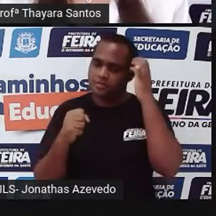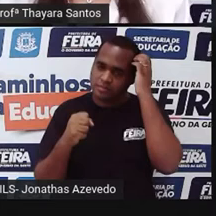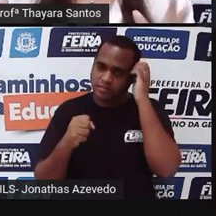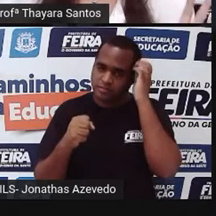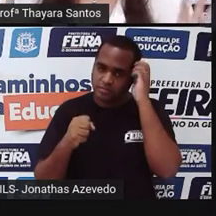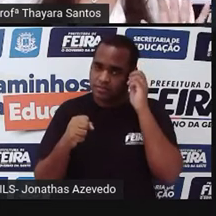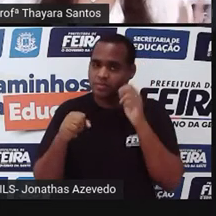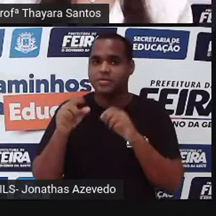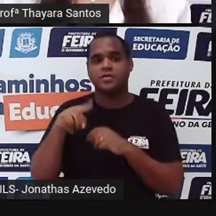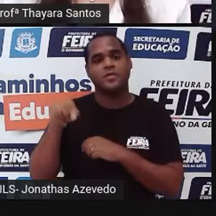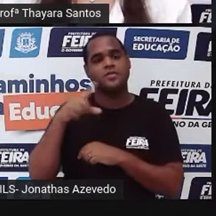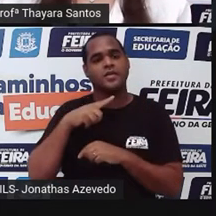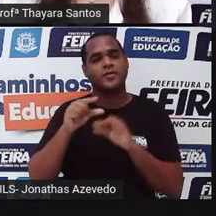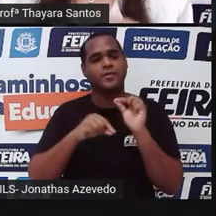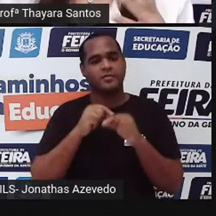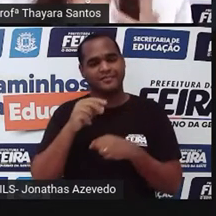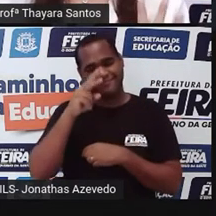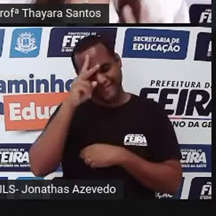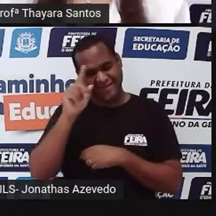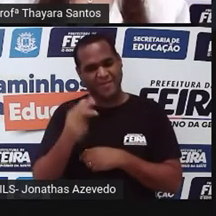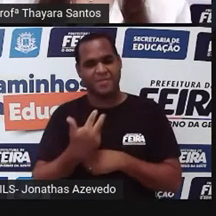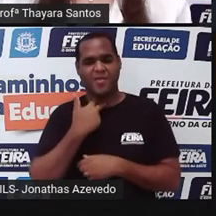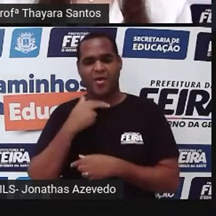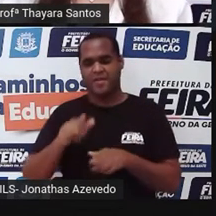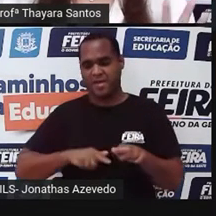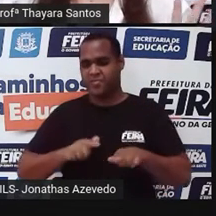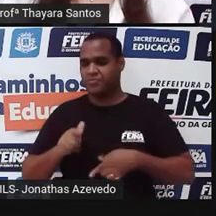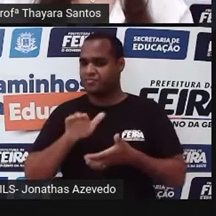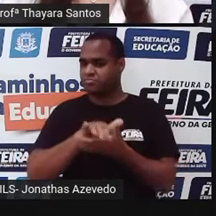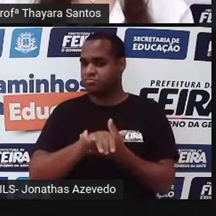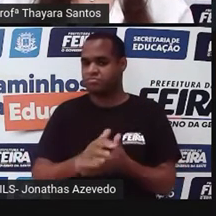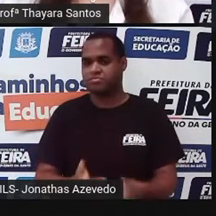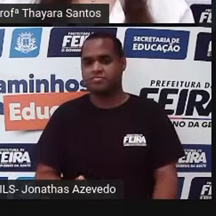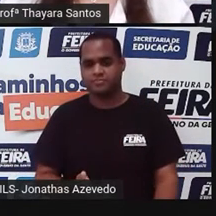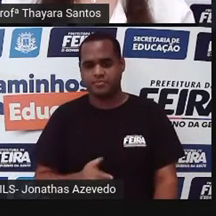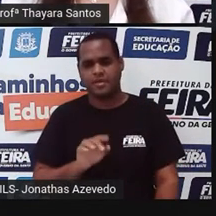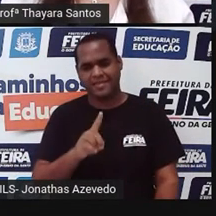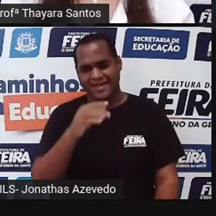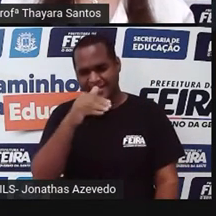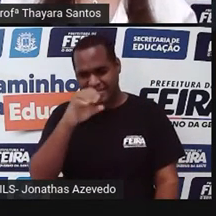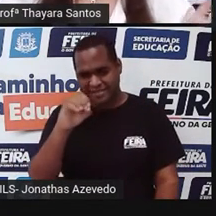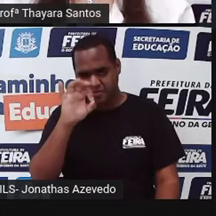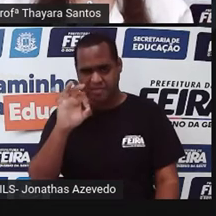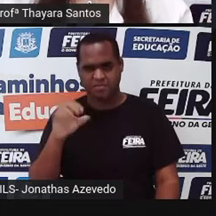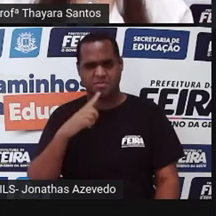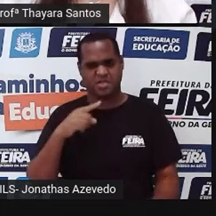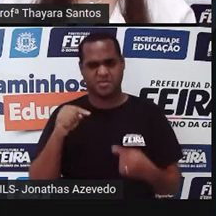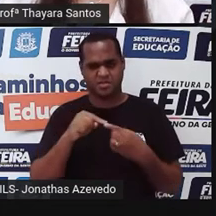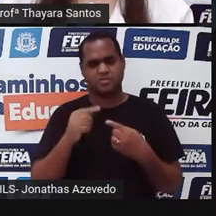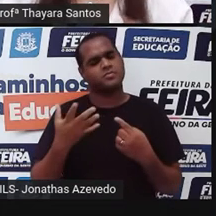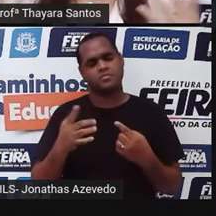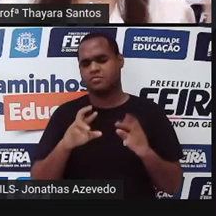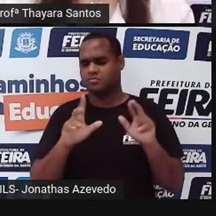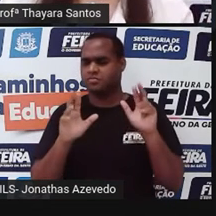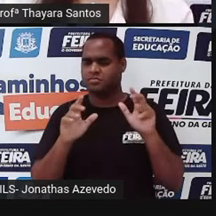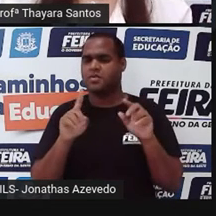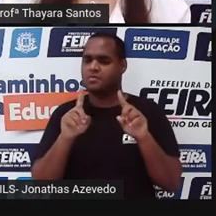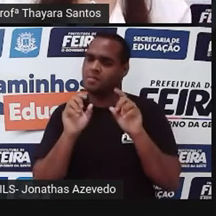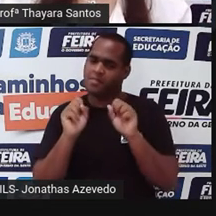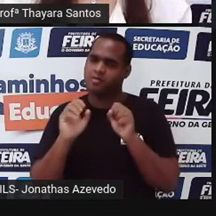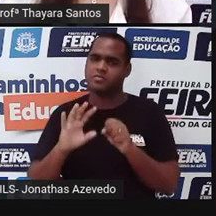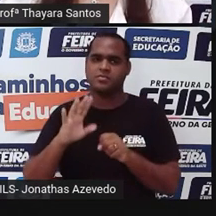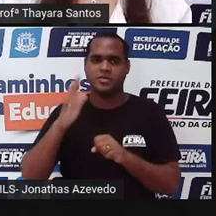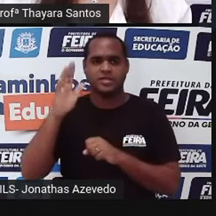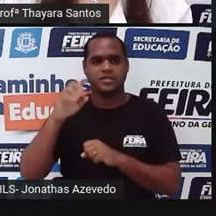Então, por isso que tem toda essa história aí, ah, não pode casar com o primo. Mas quer dizer que 100% dos casos vão ser assim? Não, não é bem assim, mas pode